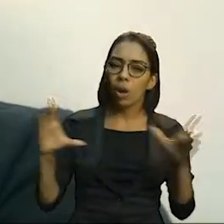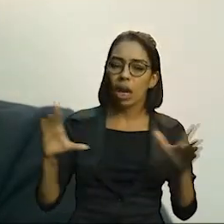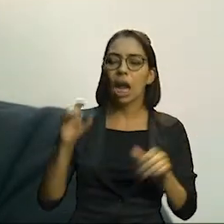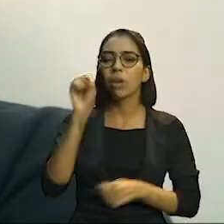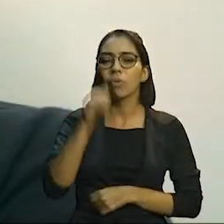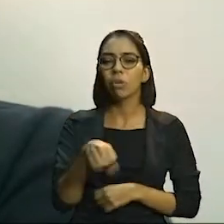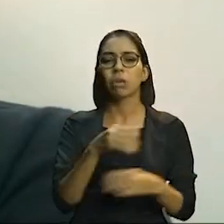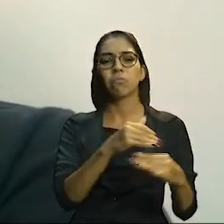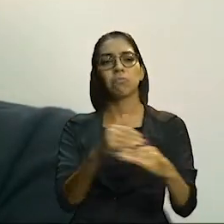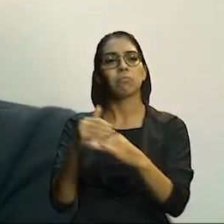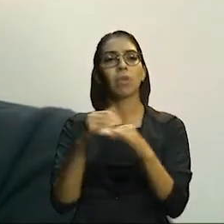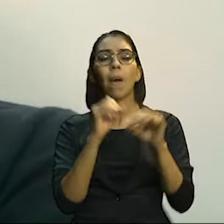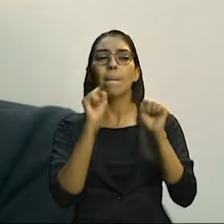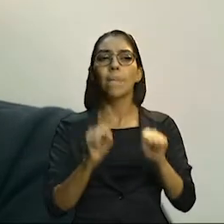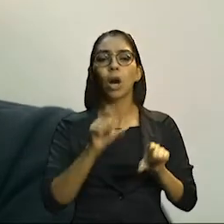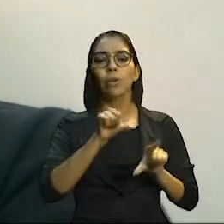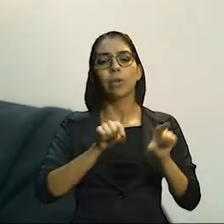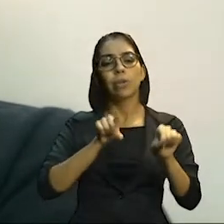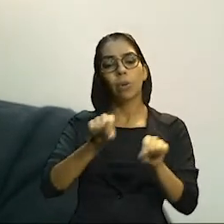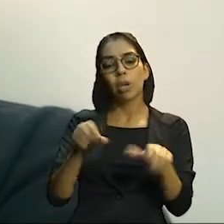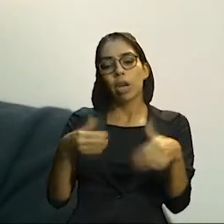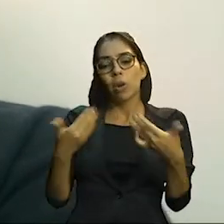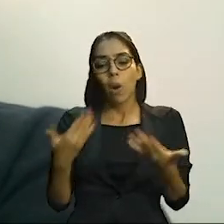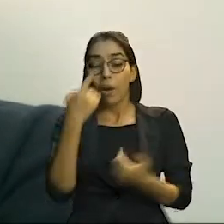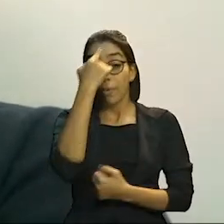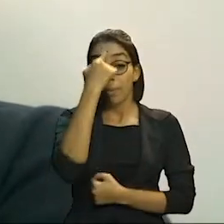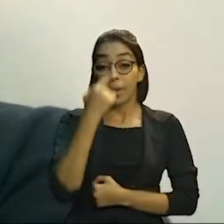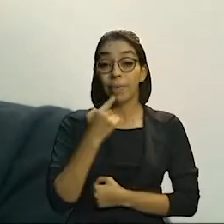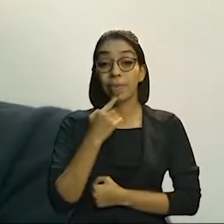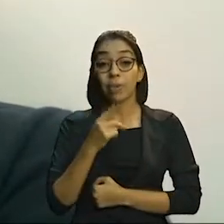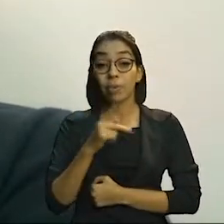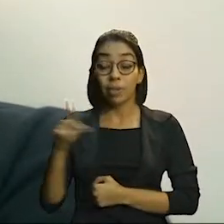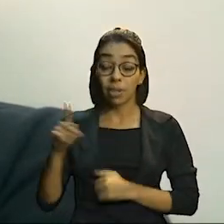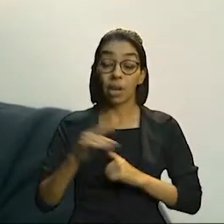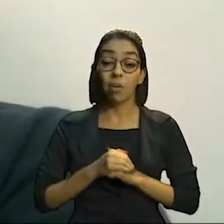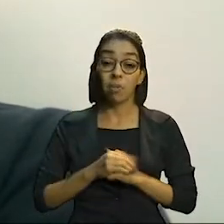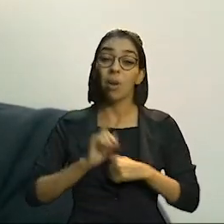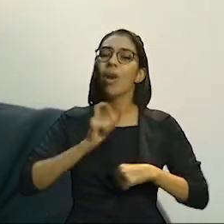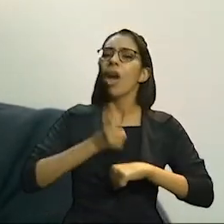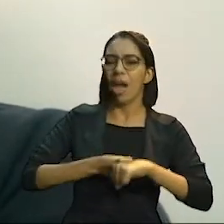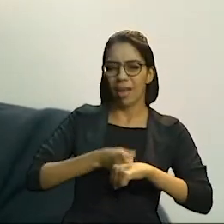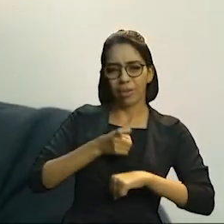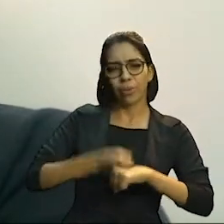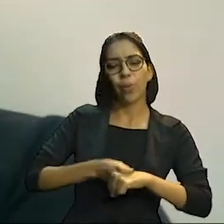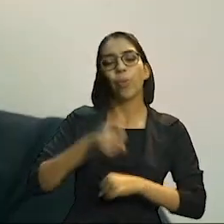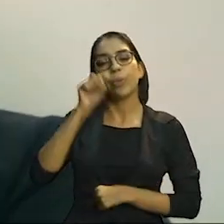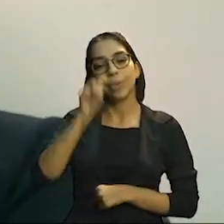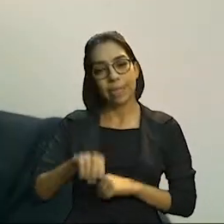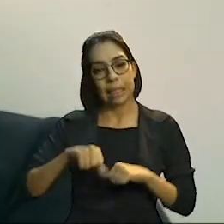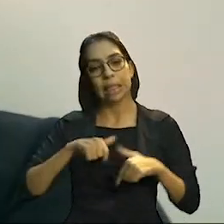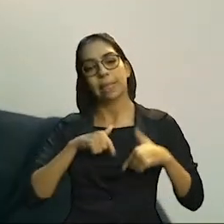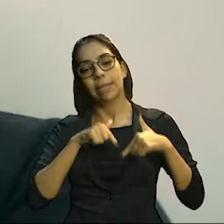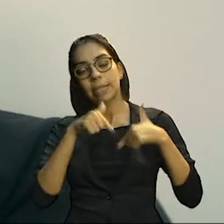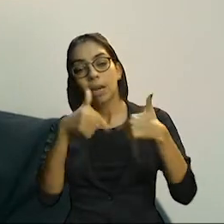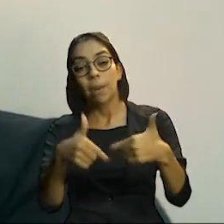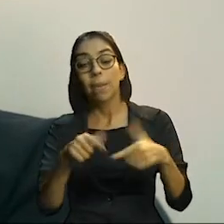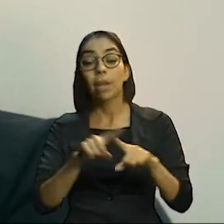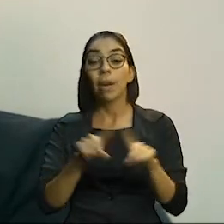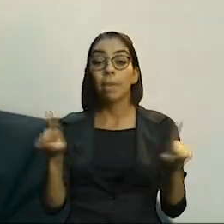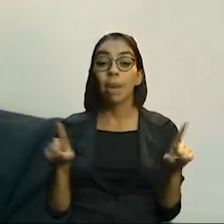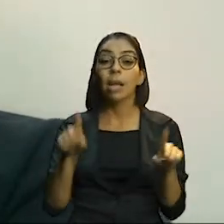várias opções de você fazer um trabalho dentro desse setor. Ele é um setor bastante duro, bastante complicado de se trabalhar. Mostra também que esses